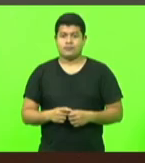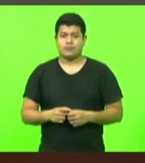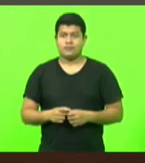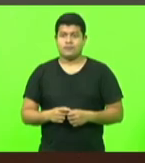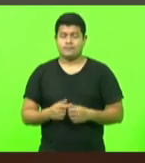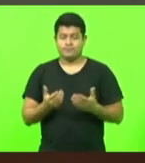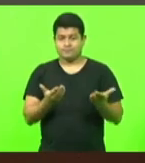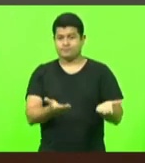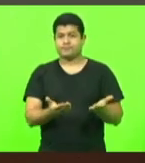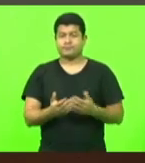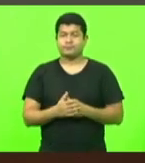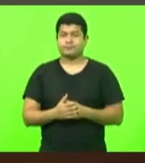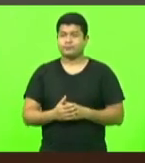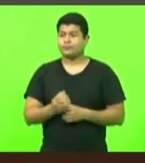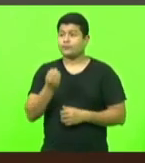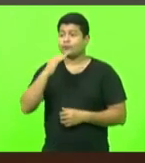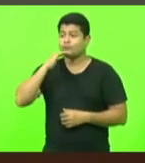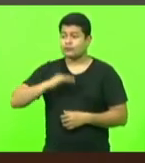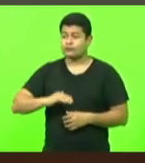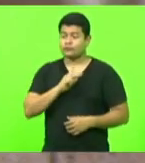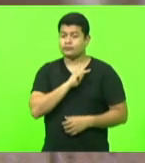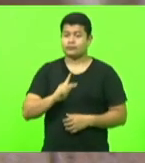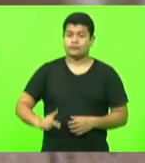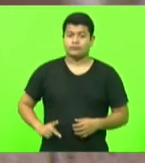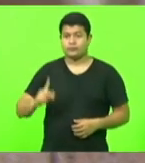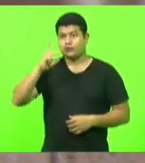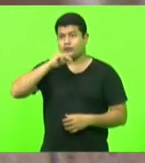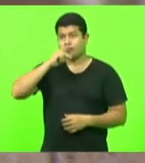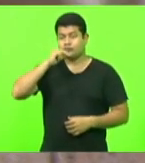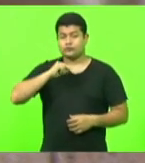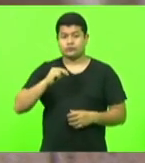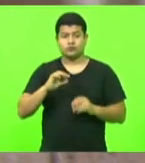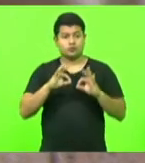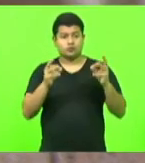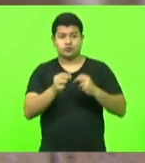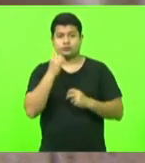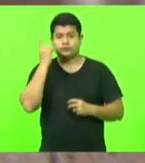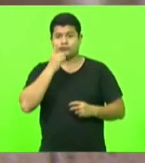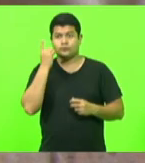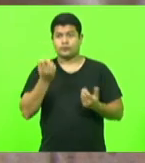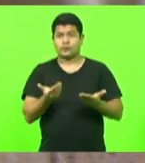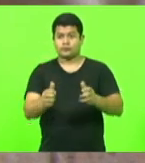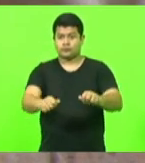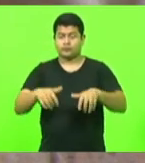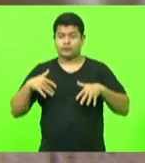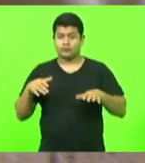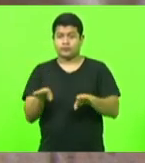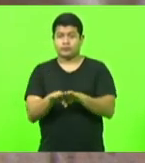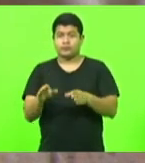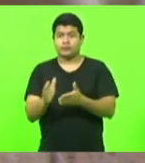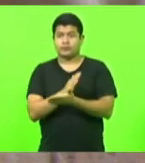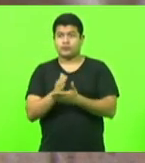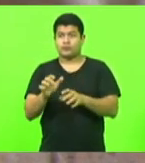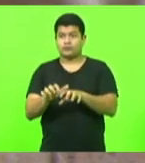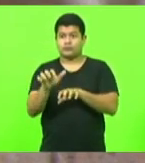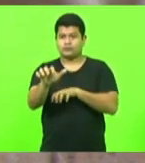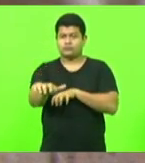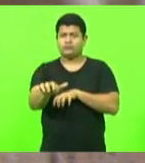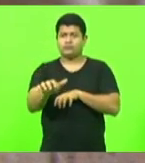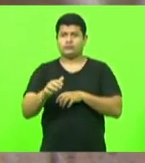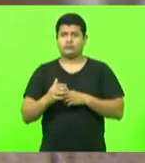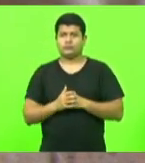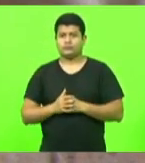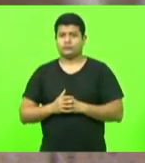Boa tarde, presidente, deputado Kendi, senhores deputados que estão no plenário, que eles nos acompanham de forma remota ou estão em seus gabinetes.